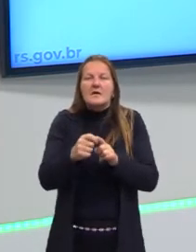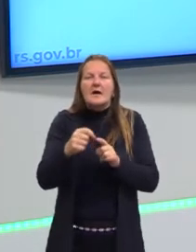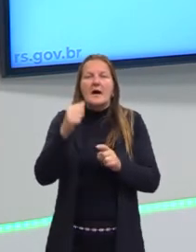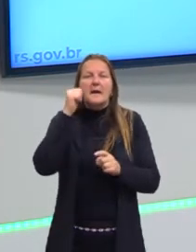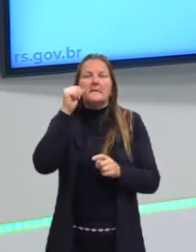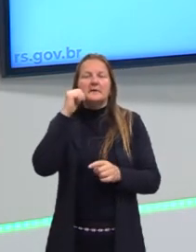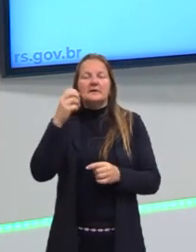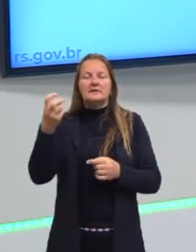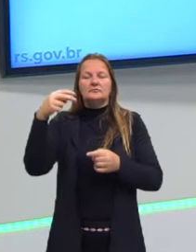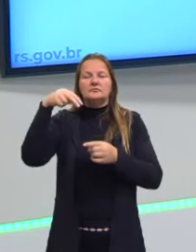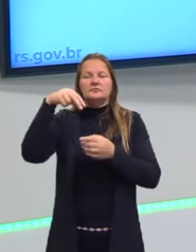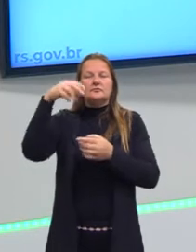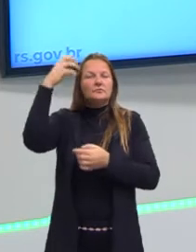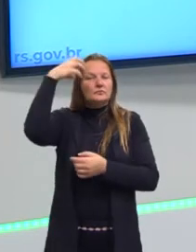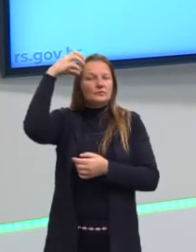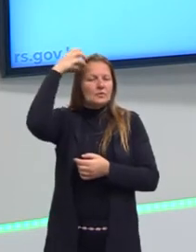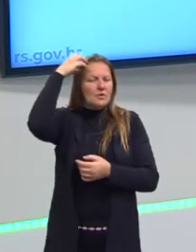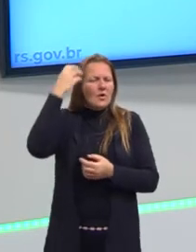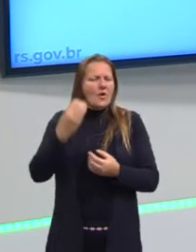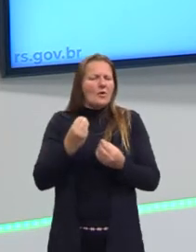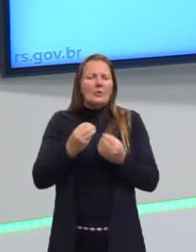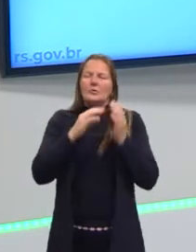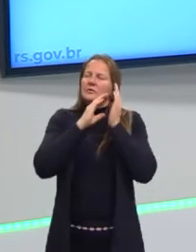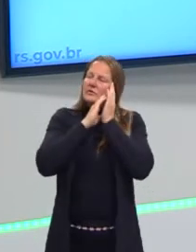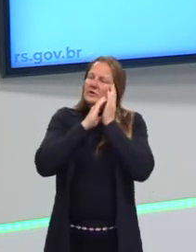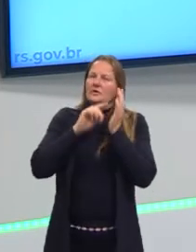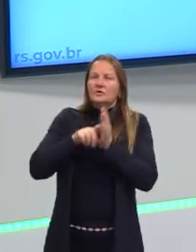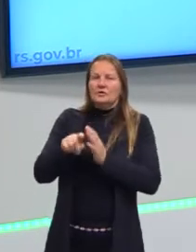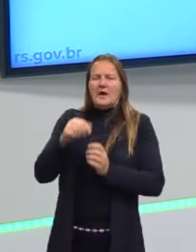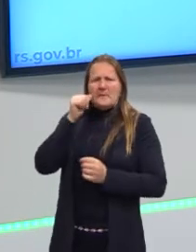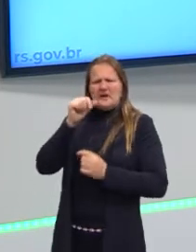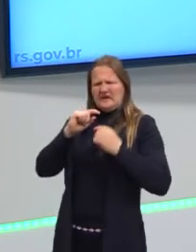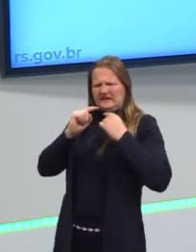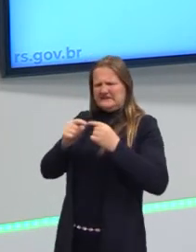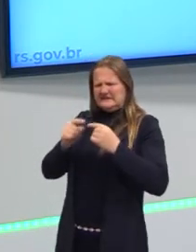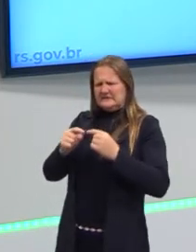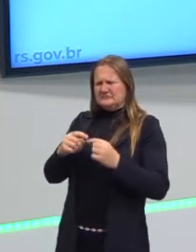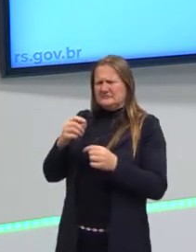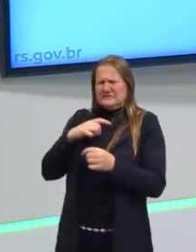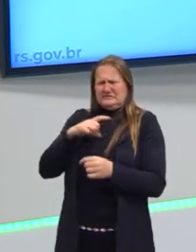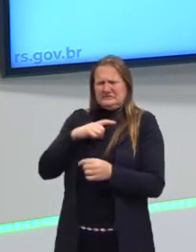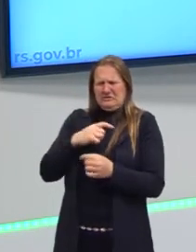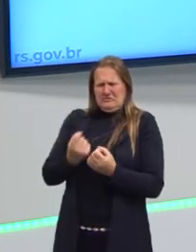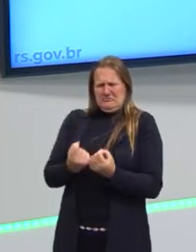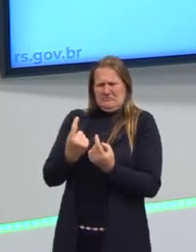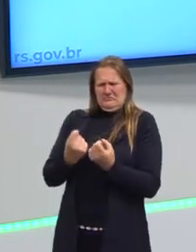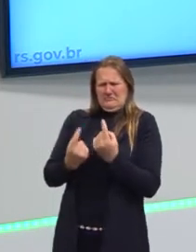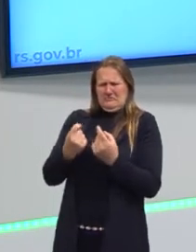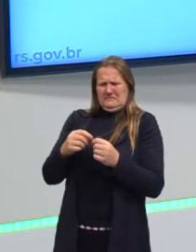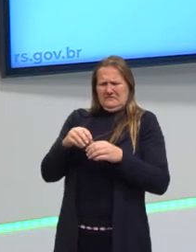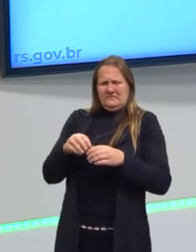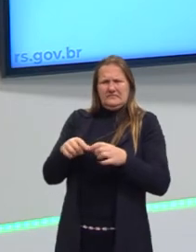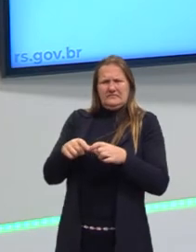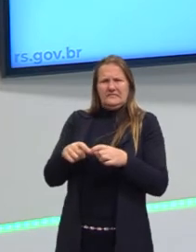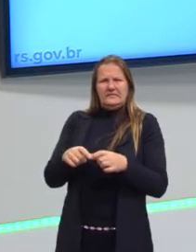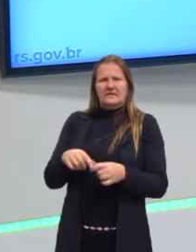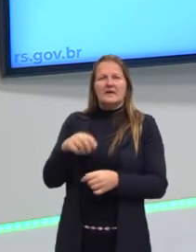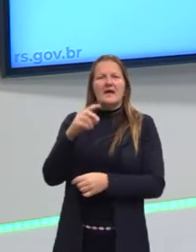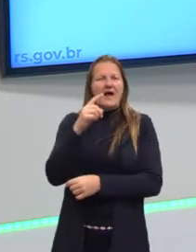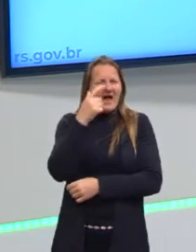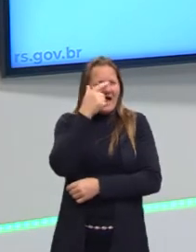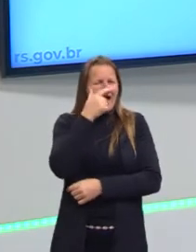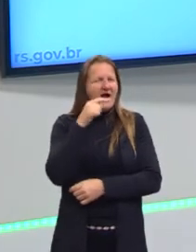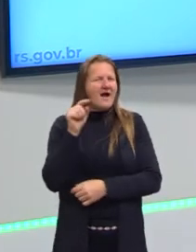acorda, ela indaga a princesa como foi à noite e ela reclamou que dormiu muito mal, que havia algo estranho no colchão. E aí ele deduz,